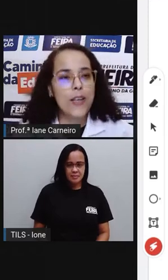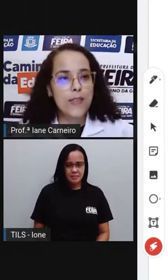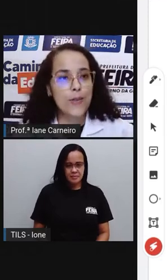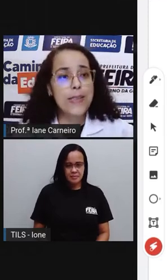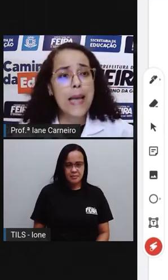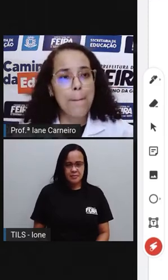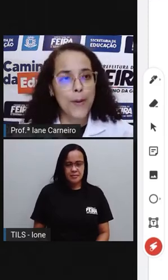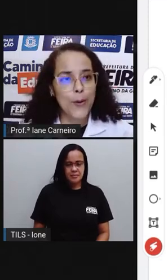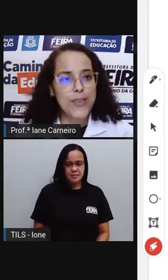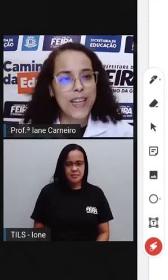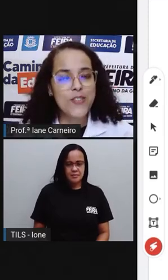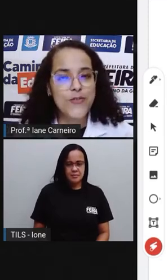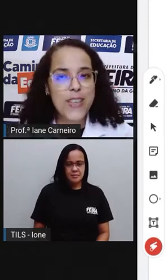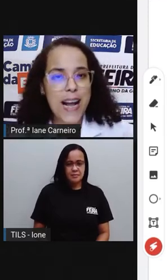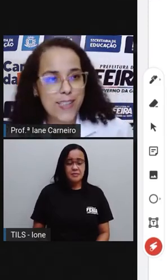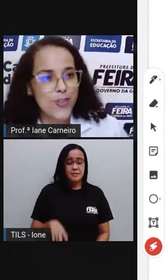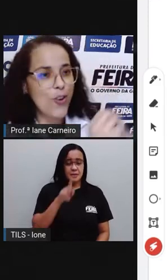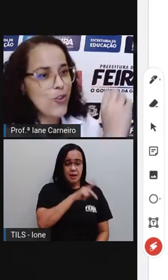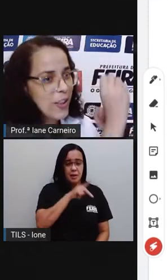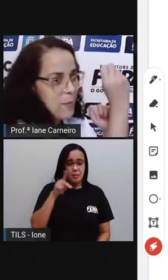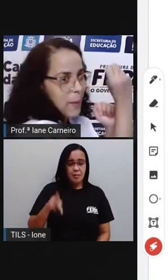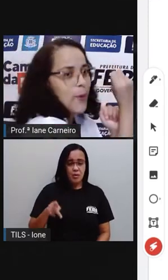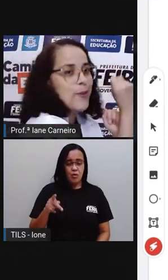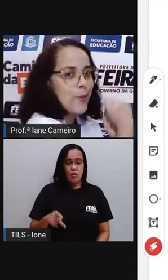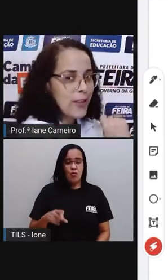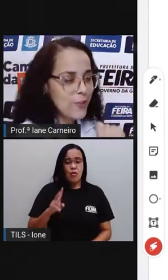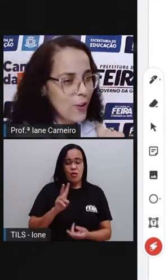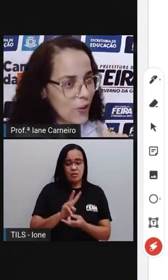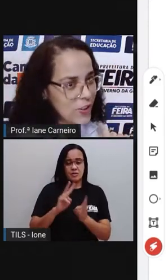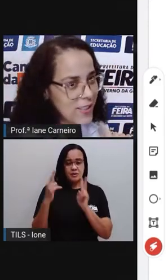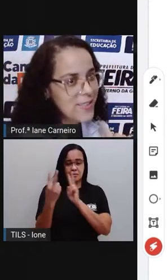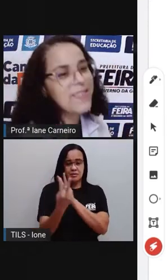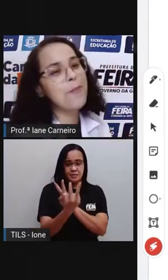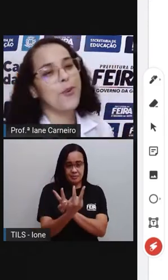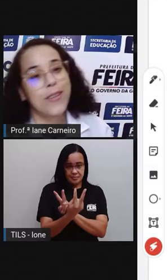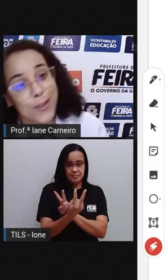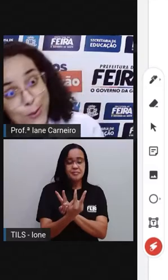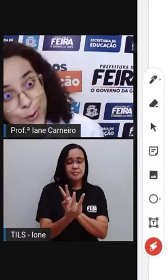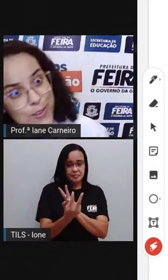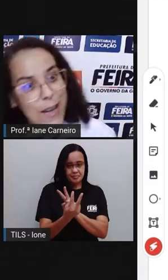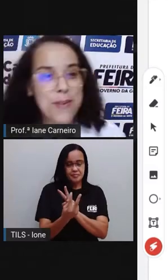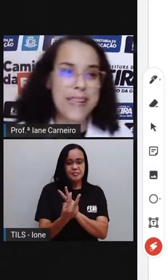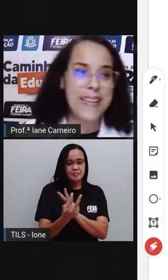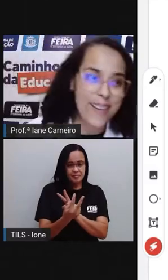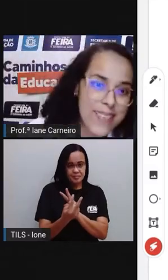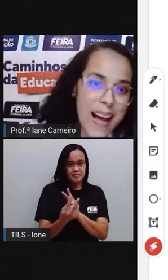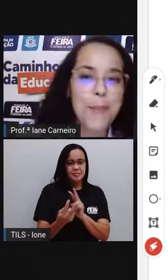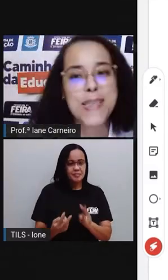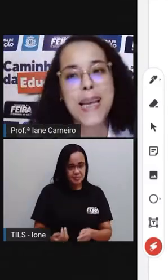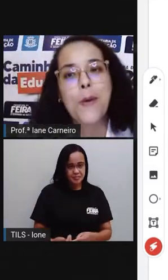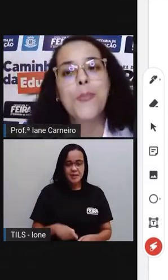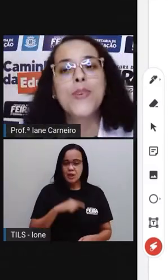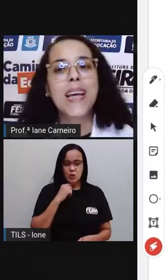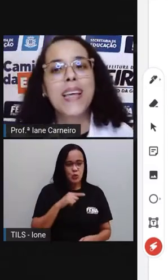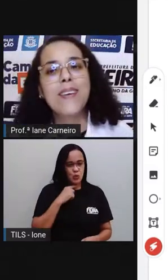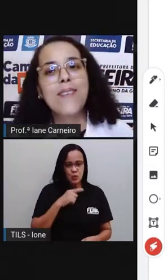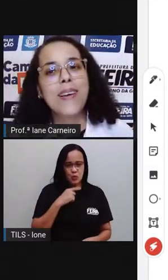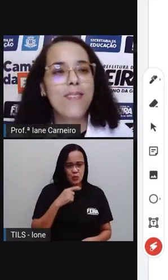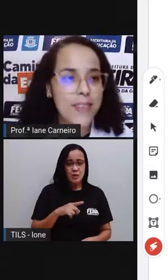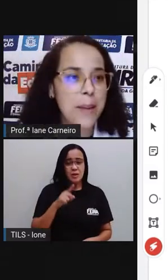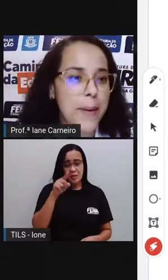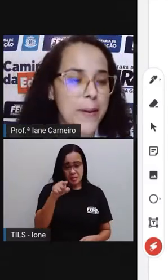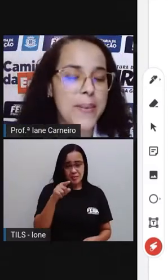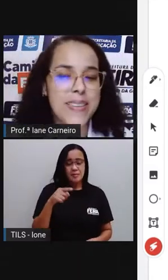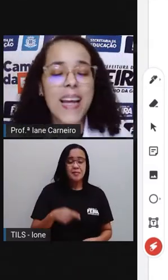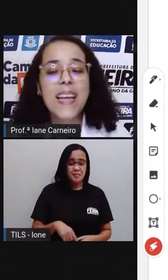Aqui, olha só, se a Pró, né, virasse de costas, lembra que a Pró tentou virar de costas? Ela tentou virar, mas aqui não dá. Mas aí o bonequinho aqui